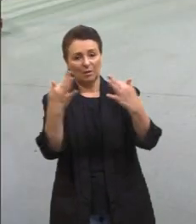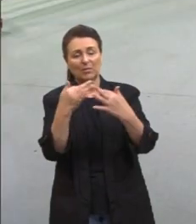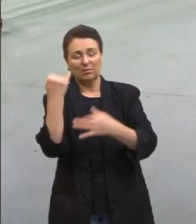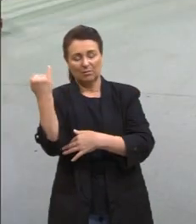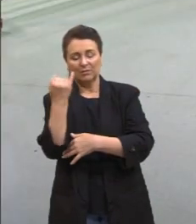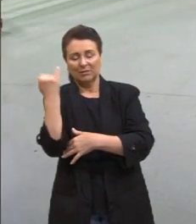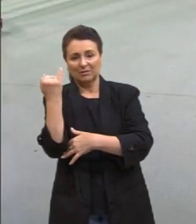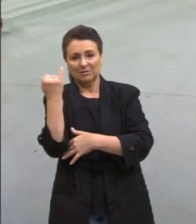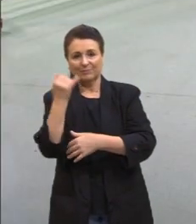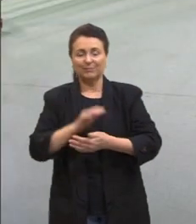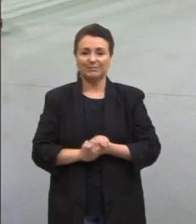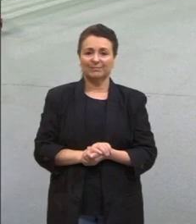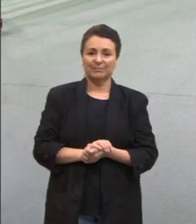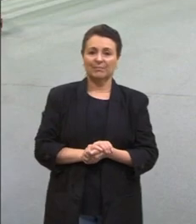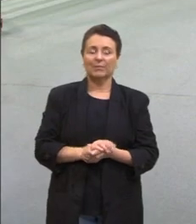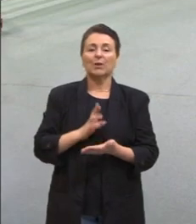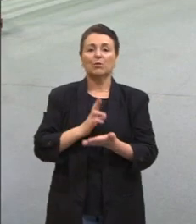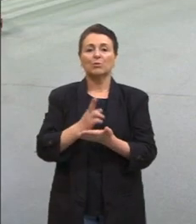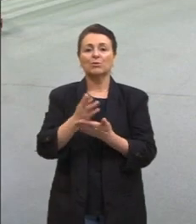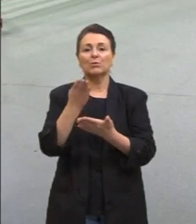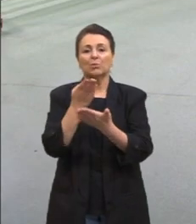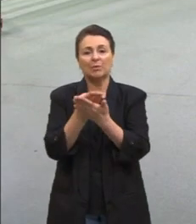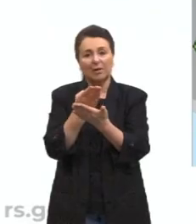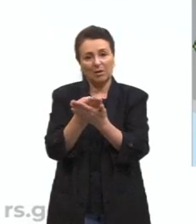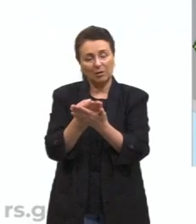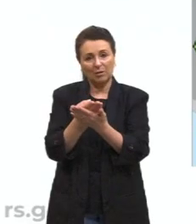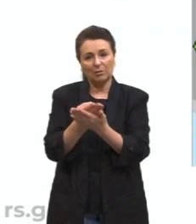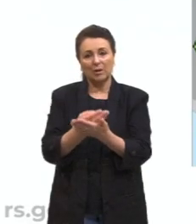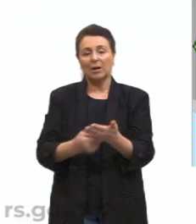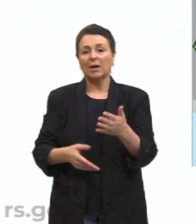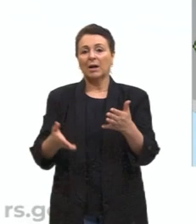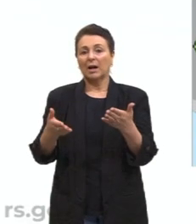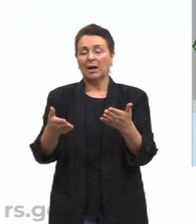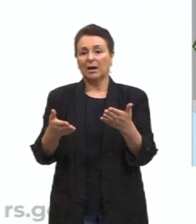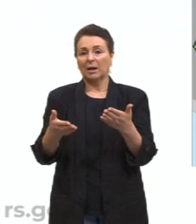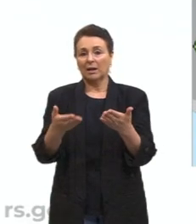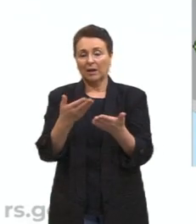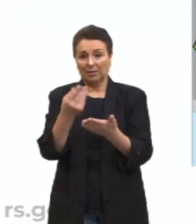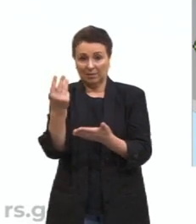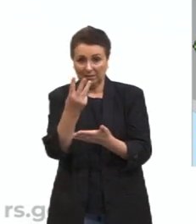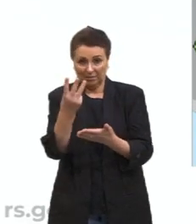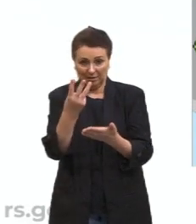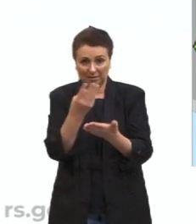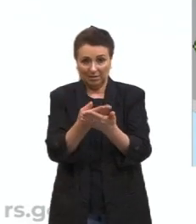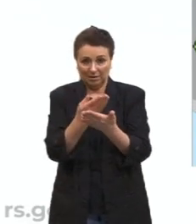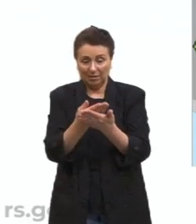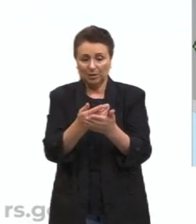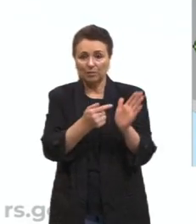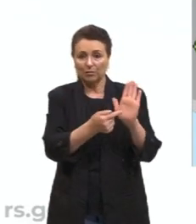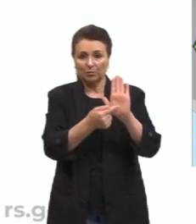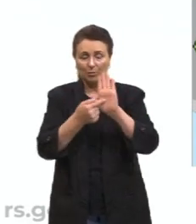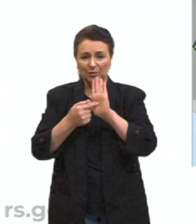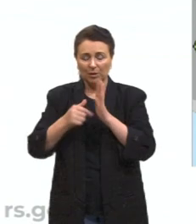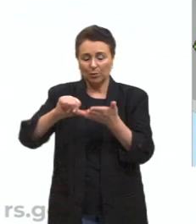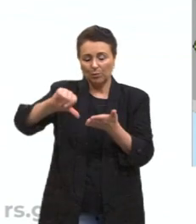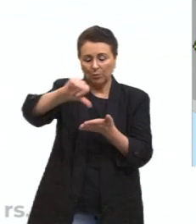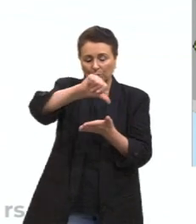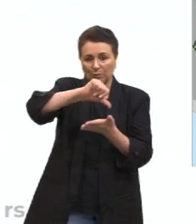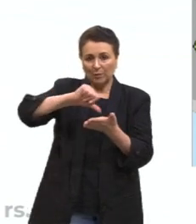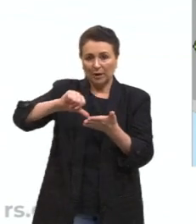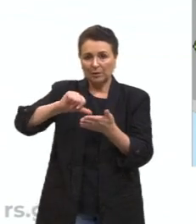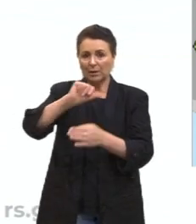lá. Ok, seguindo nossa aula, nós estamos então nesse terceiro bloco, é que a gente traz um pouco sobre um mapa sobre os